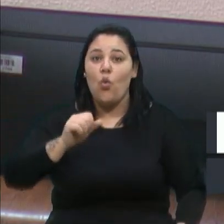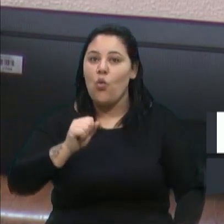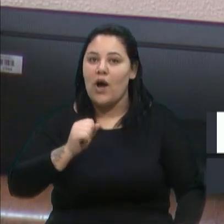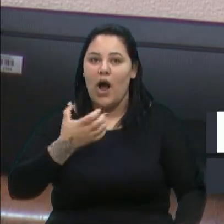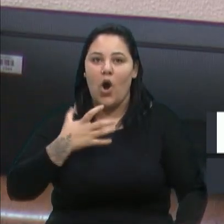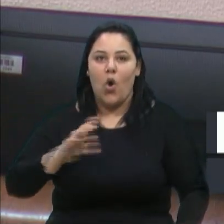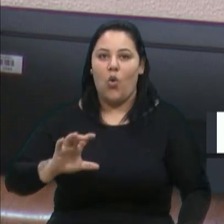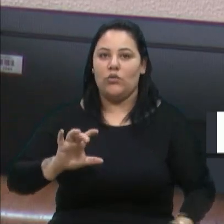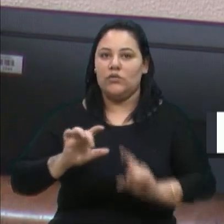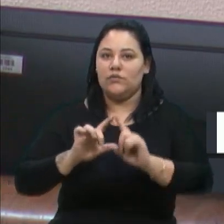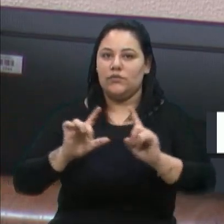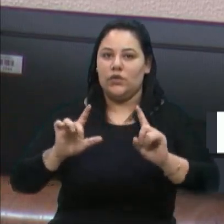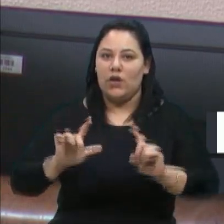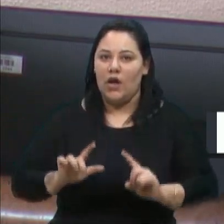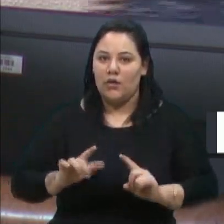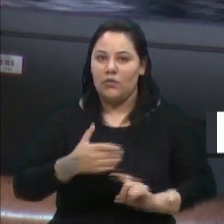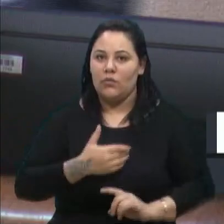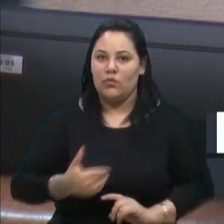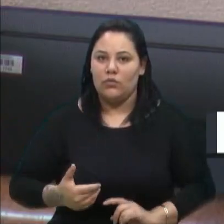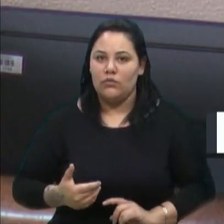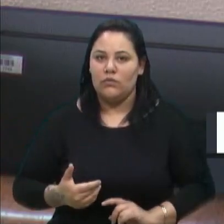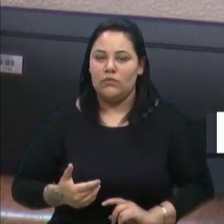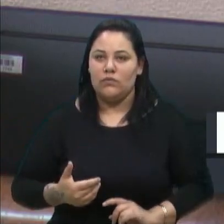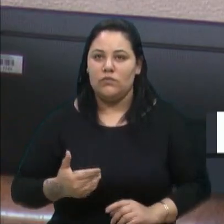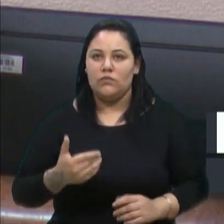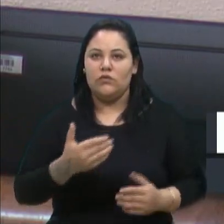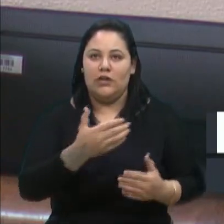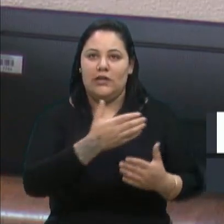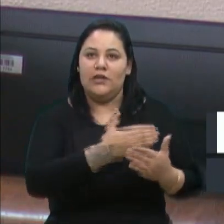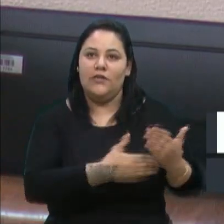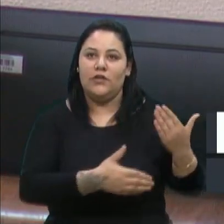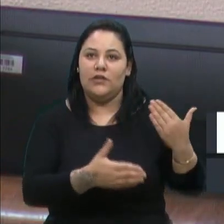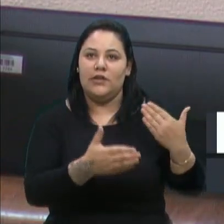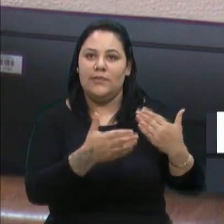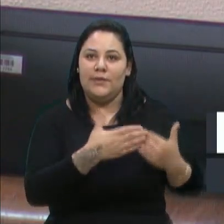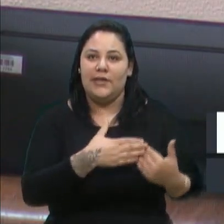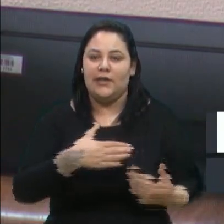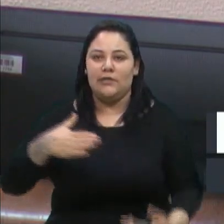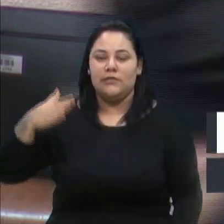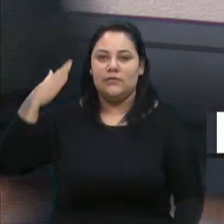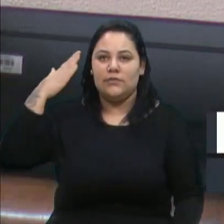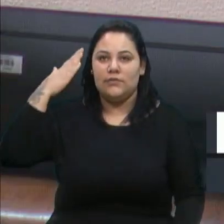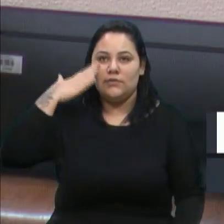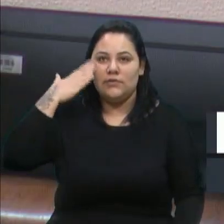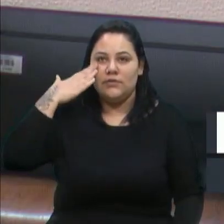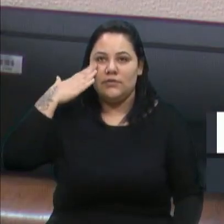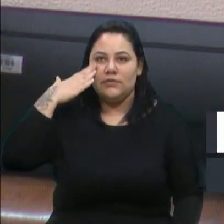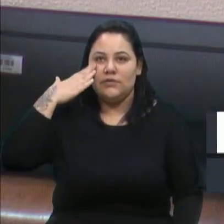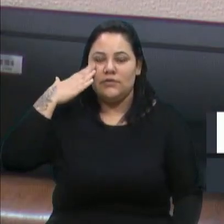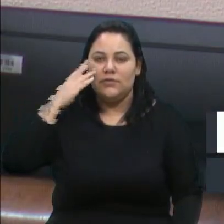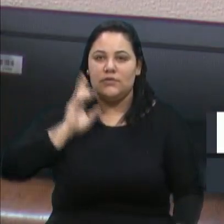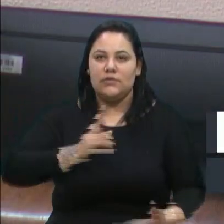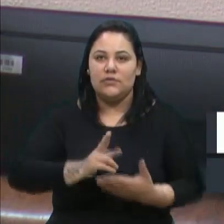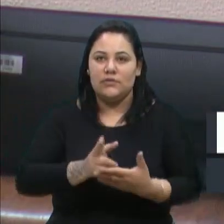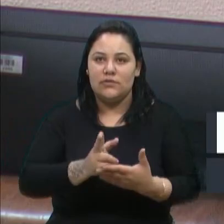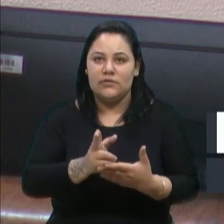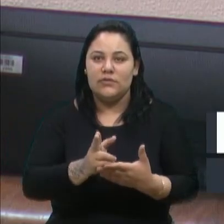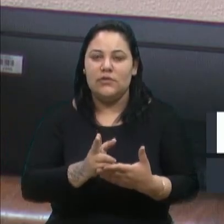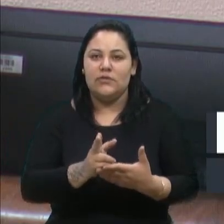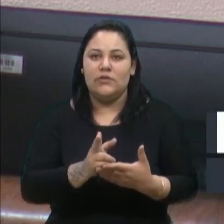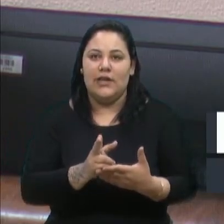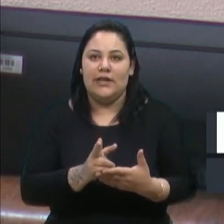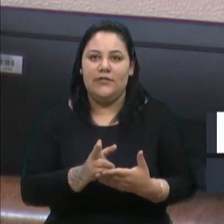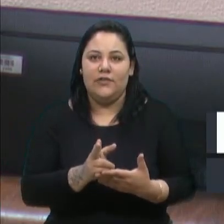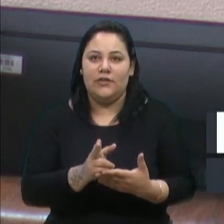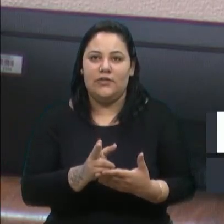servidores. Todos nós sabemos que eles continuarão sendo ocupados, que o trabalho deles vai